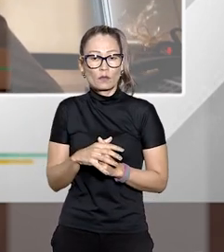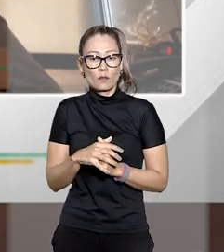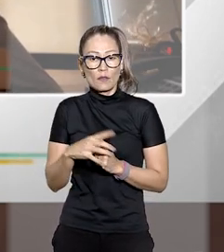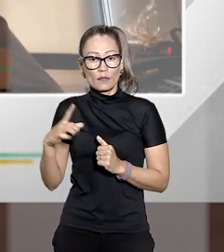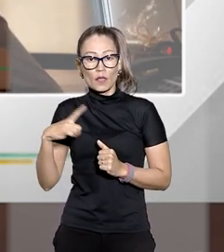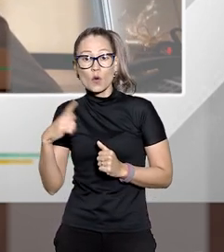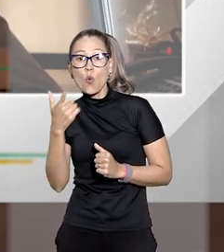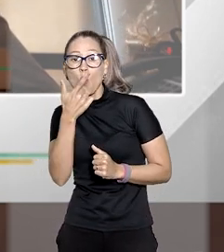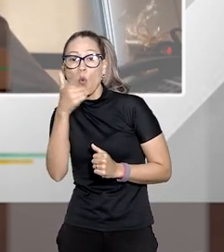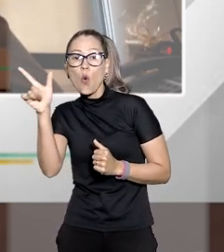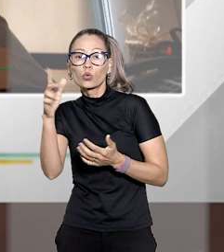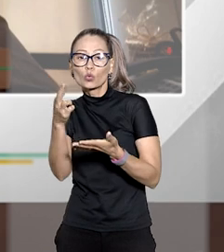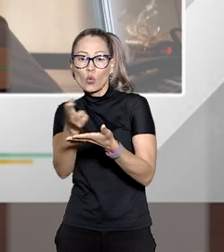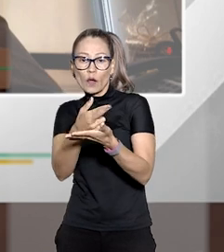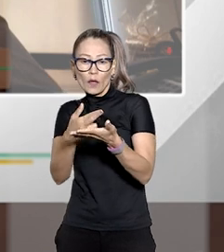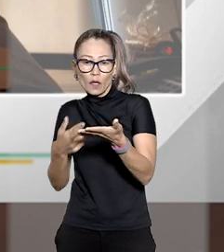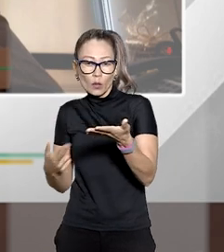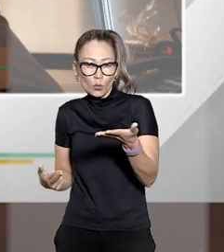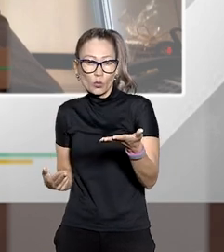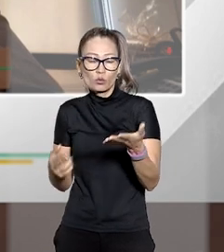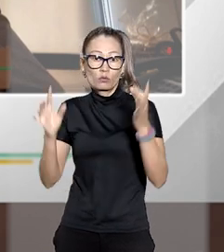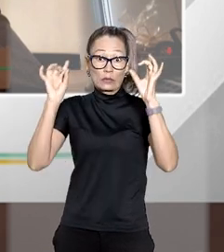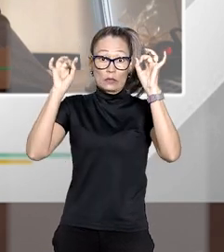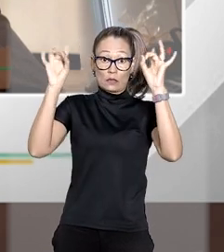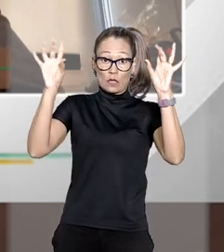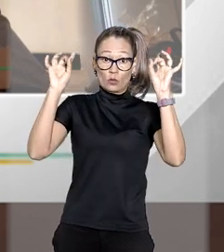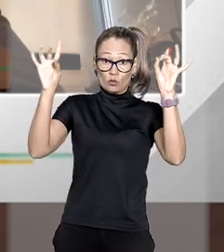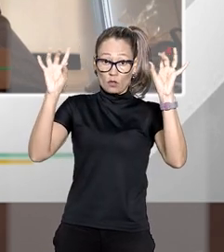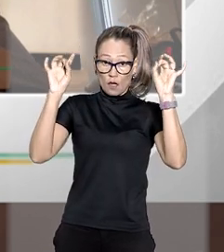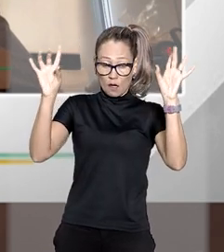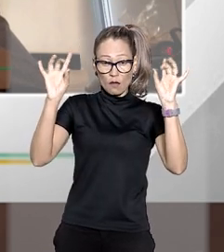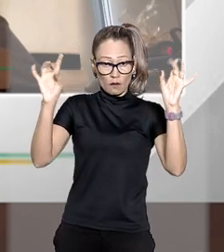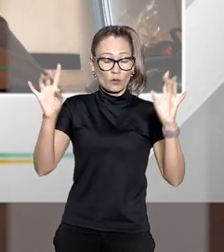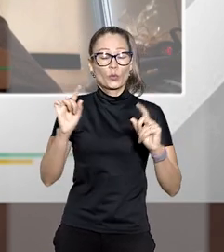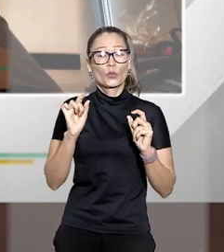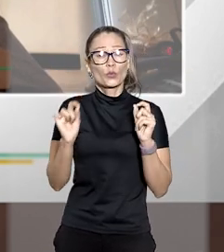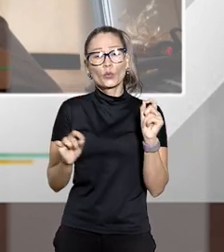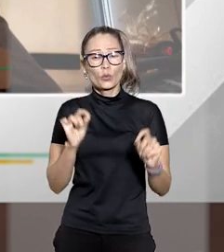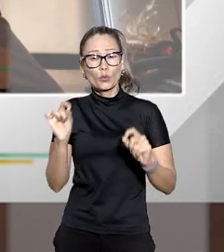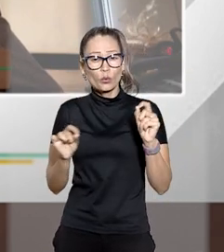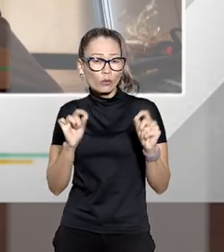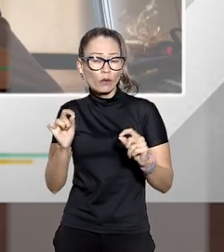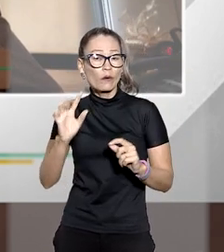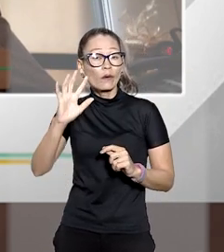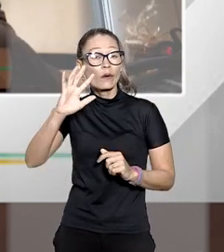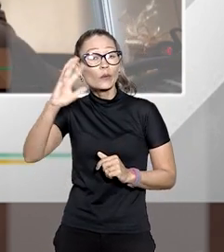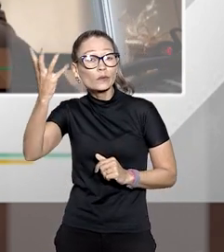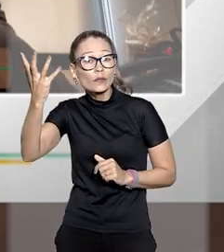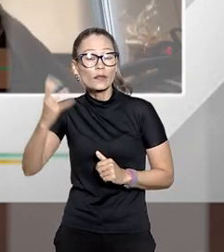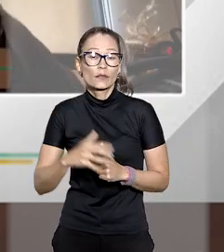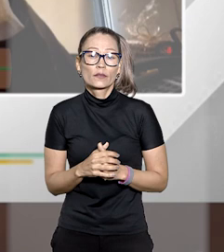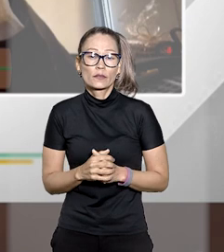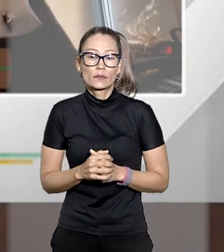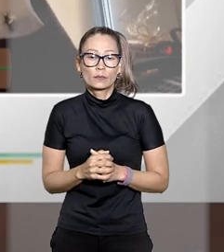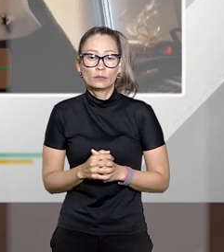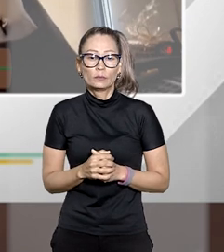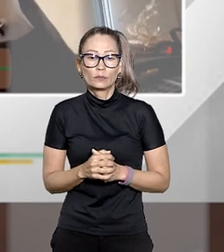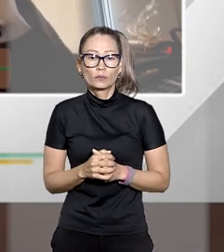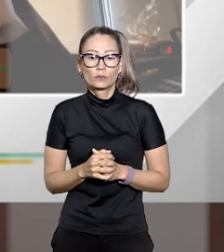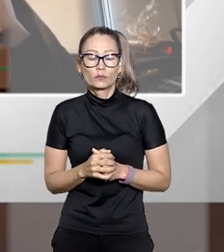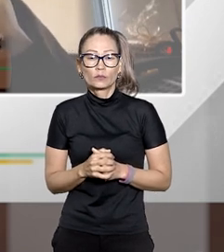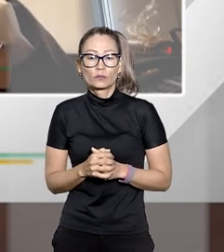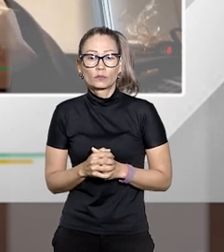um único outro recurso que é o chamado recurso extraordinário em casos de que em casos em que eu tenha